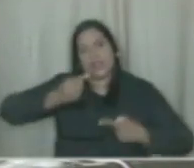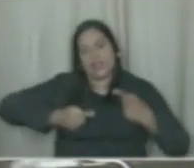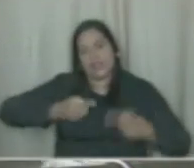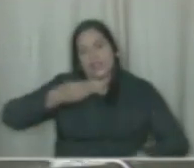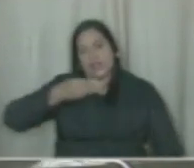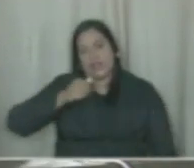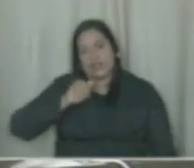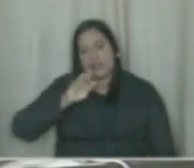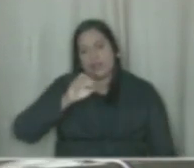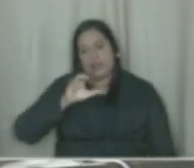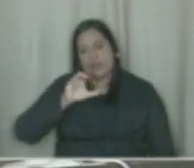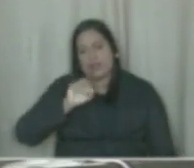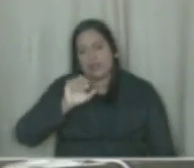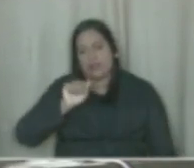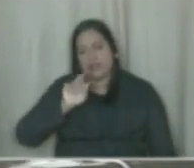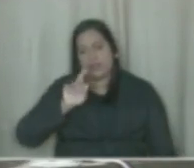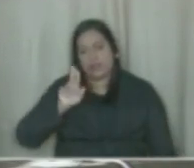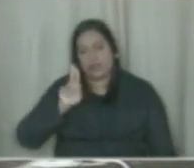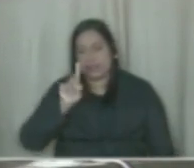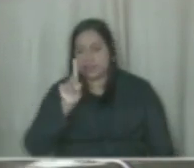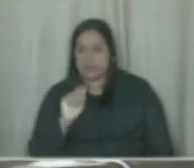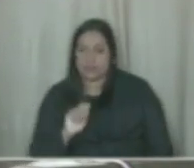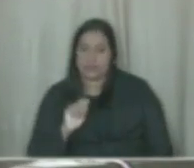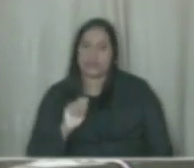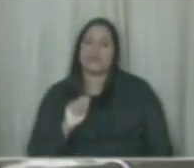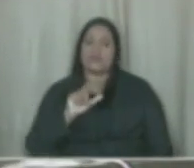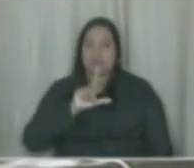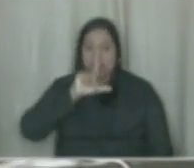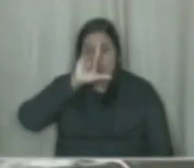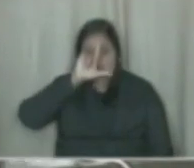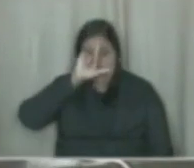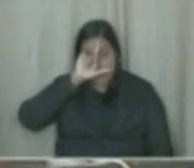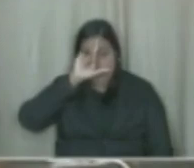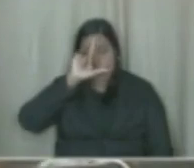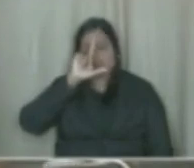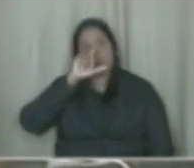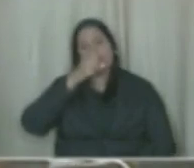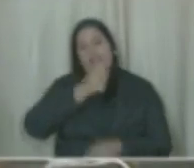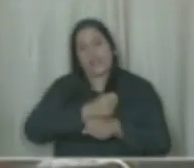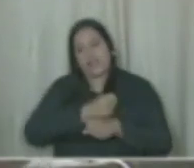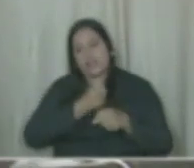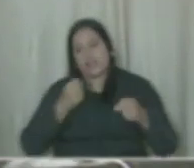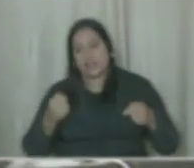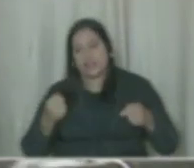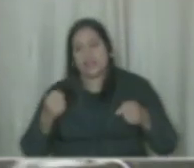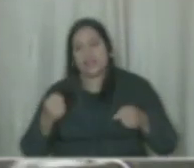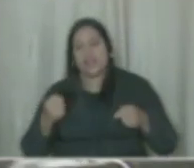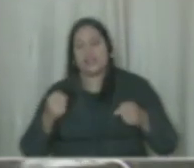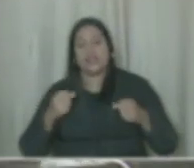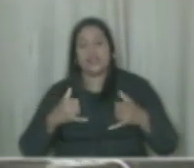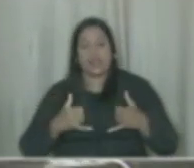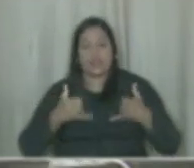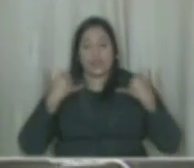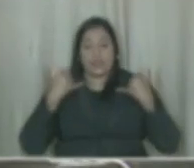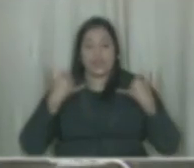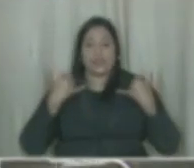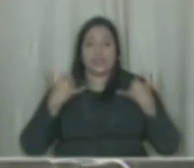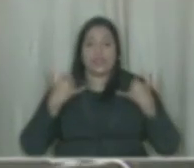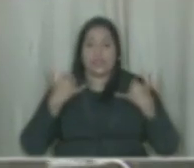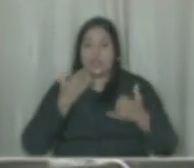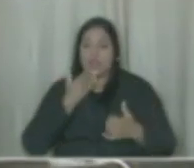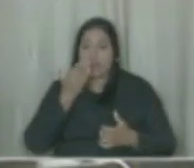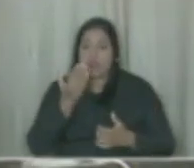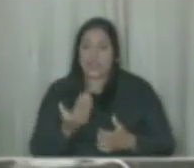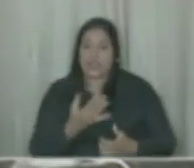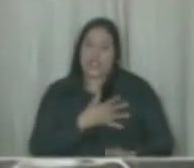Arruda, liderança do PT de Foz do Iguaçu, que foi brutalmente assassinado no seu aniversário, na frente